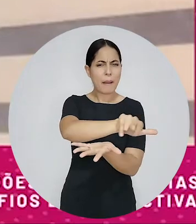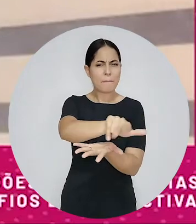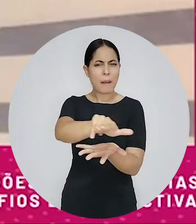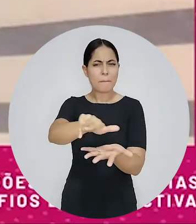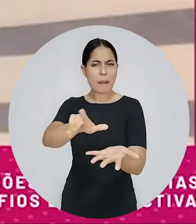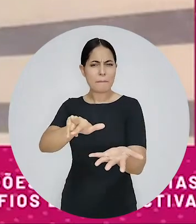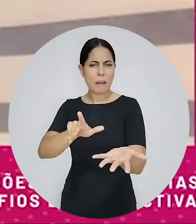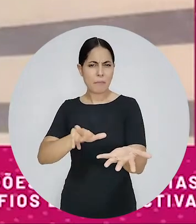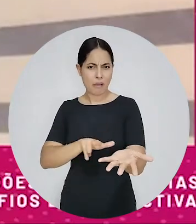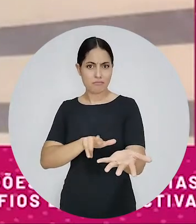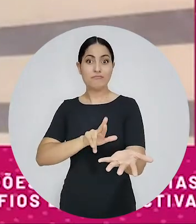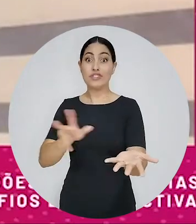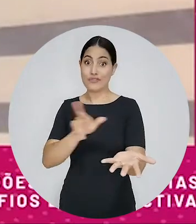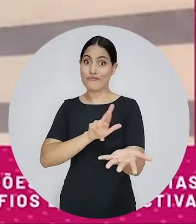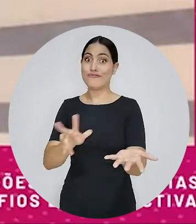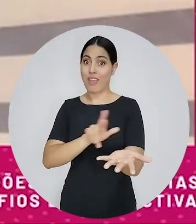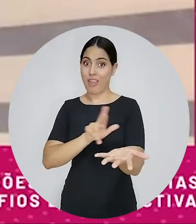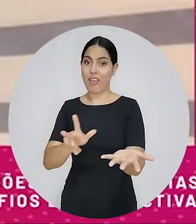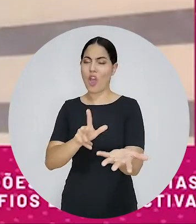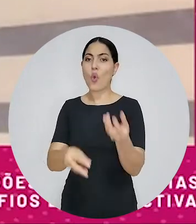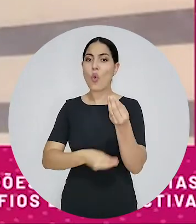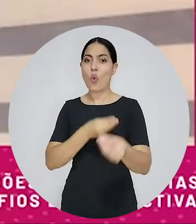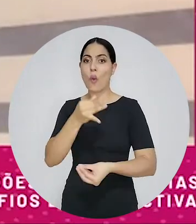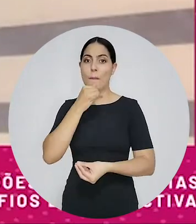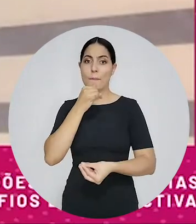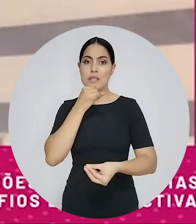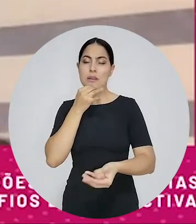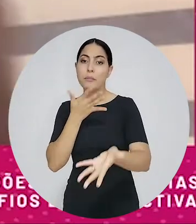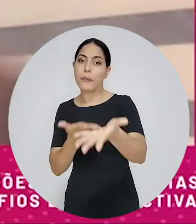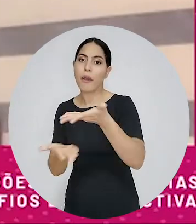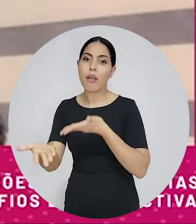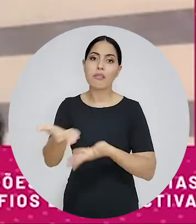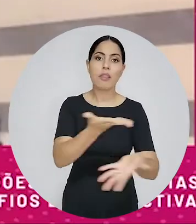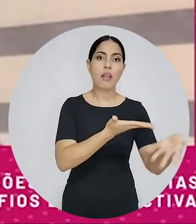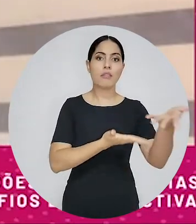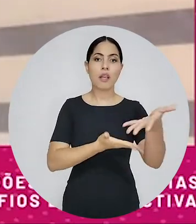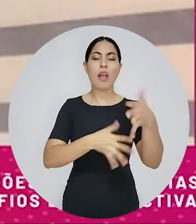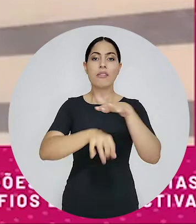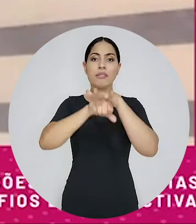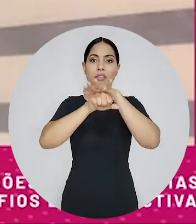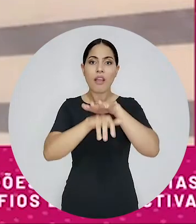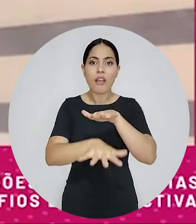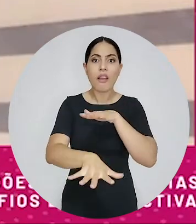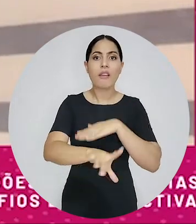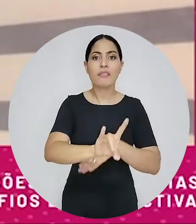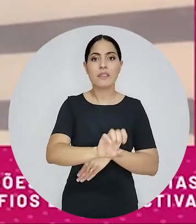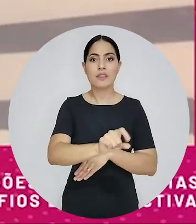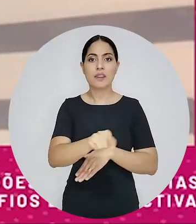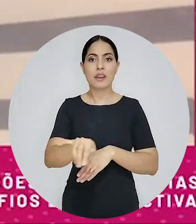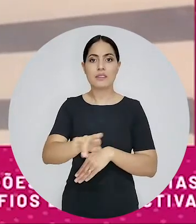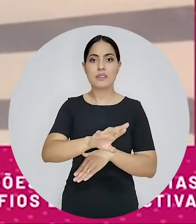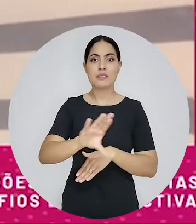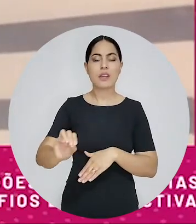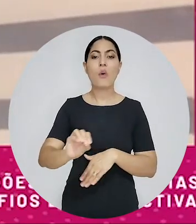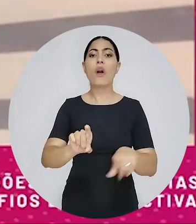diferentes das mídias tradicionais. Você tem essa interatividade, uma descentralização,